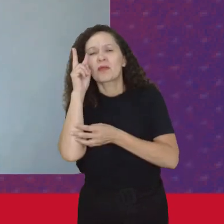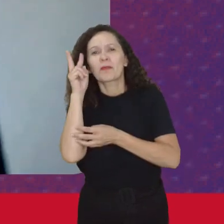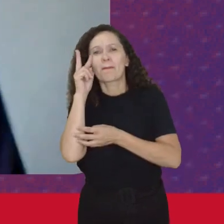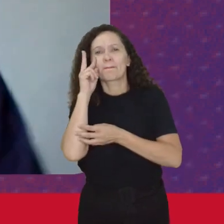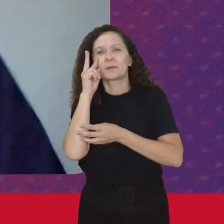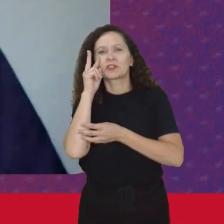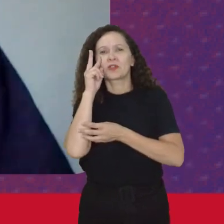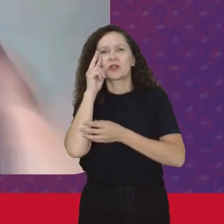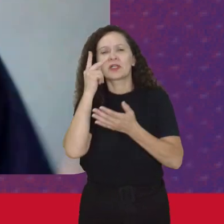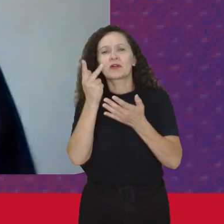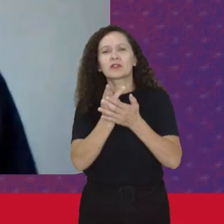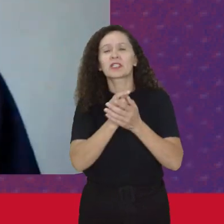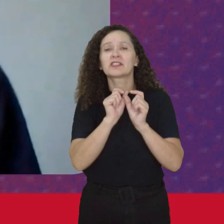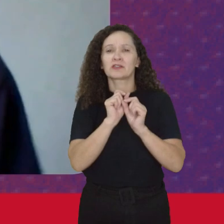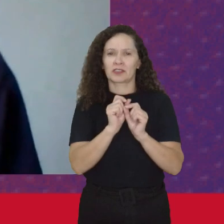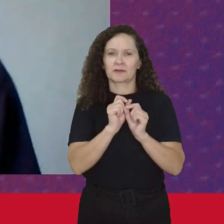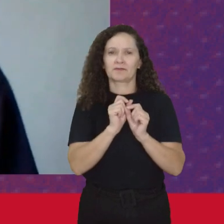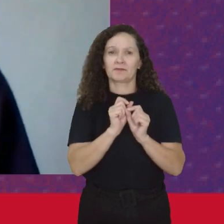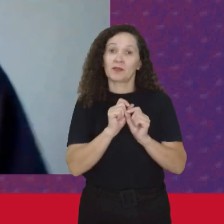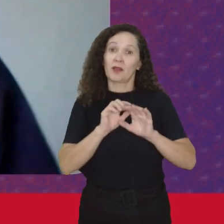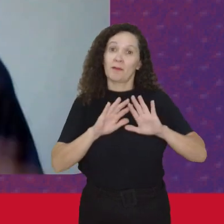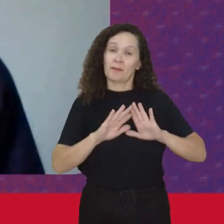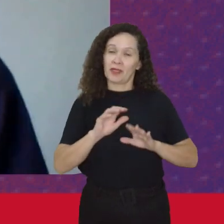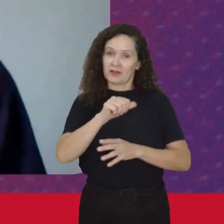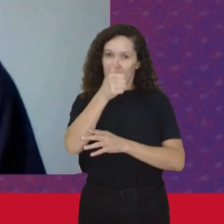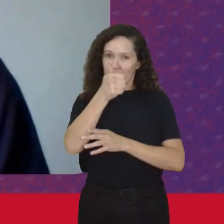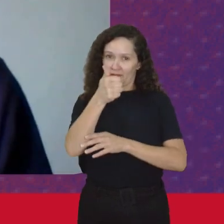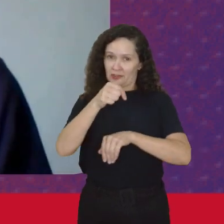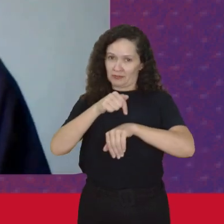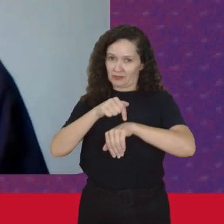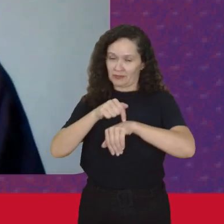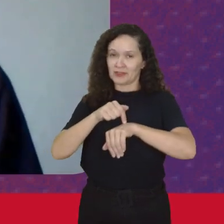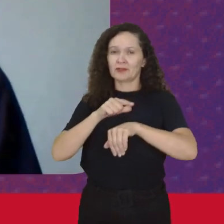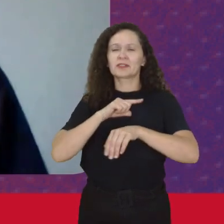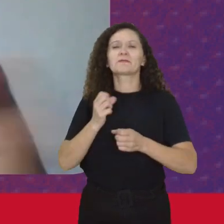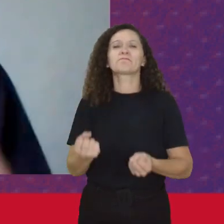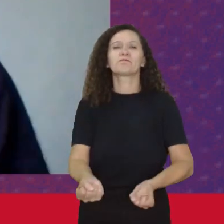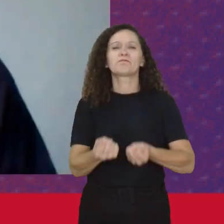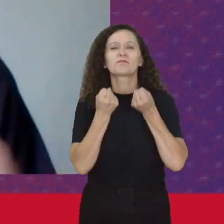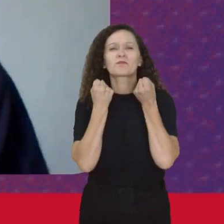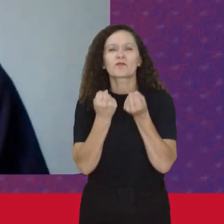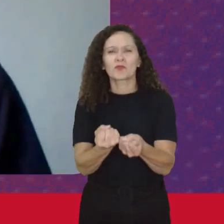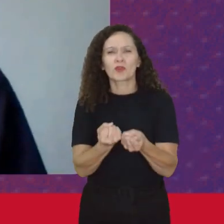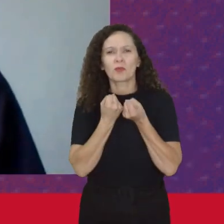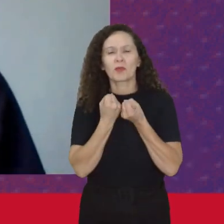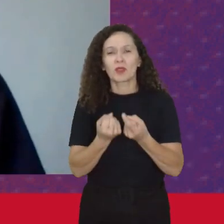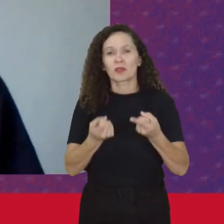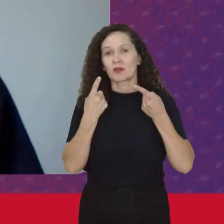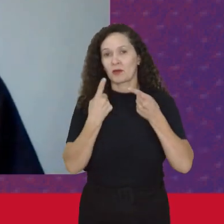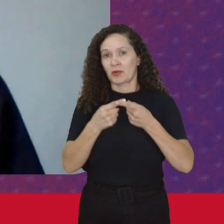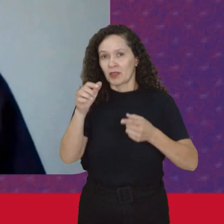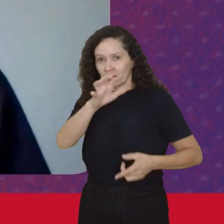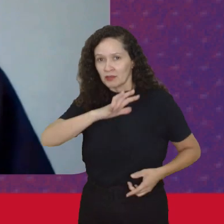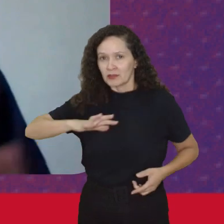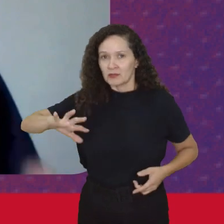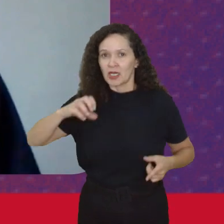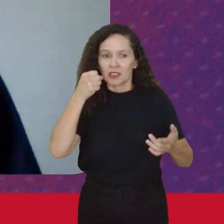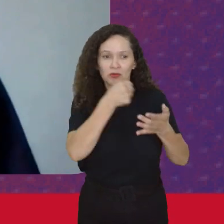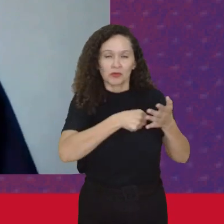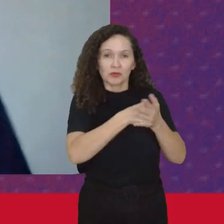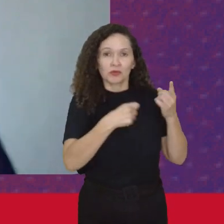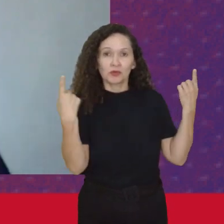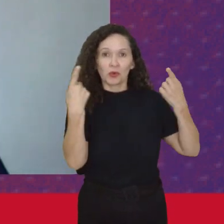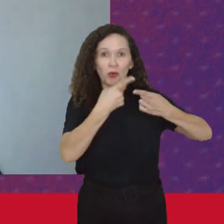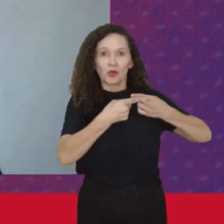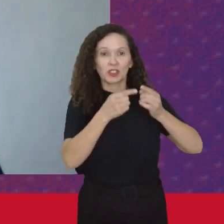Aonde levou Mas que Num primeiro momento Aquilo tinha um peso Porque estava justamente Lutando contra As